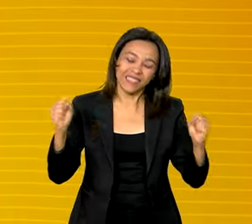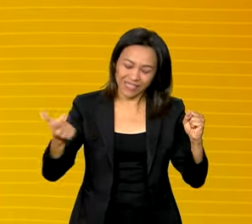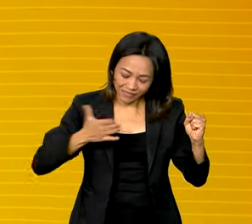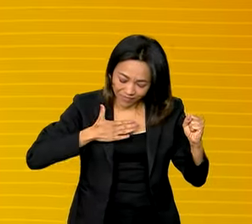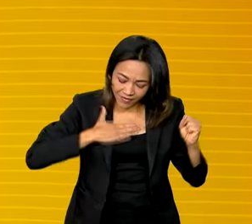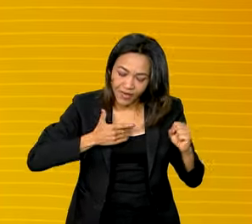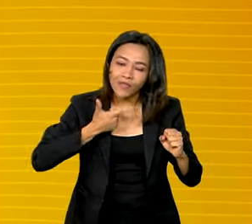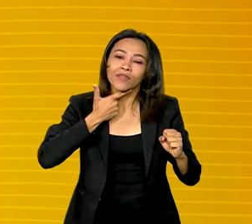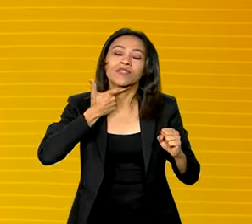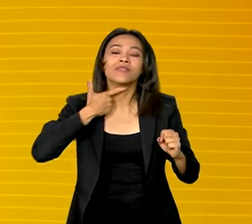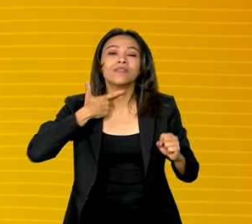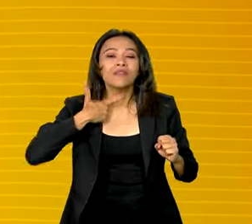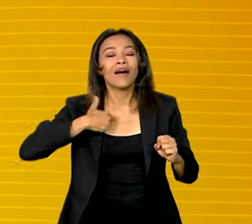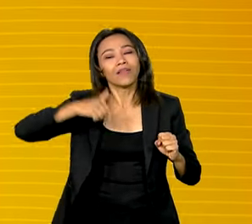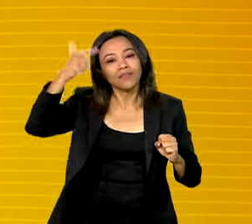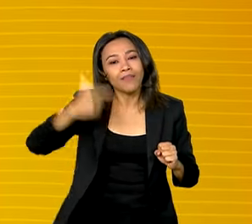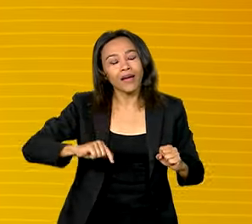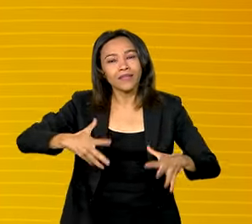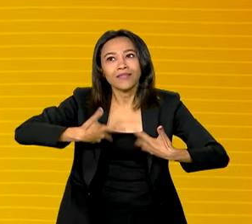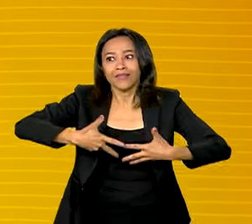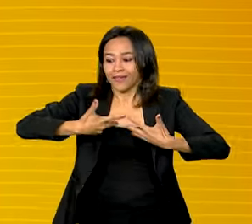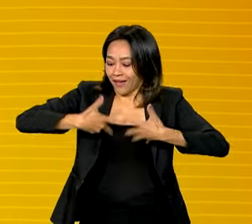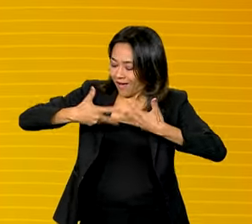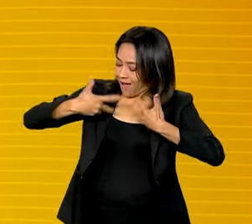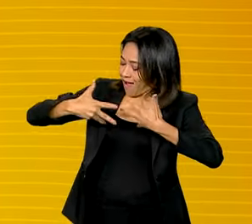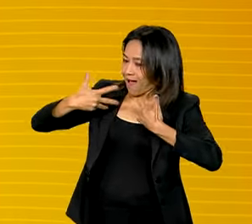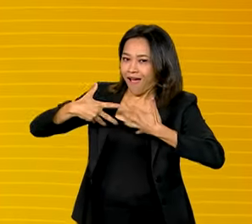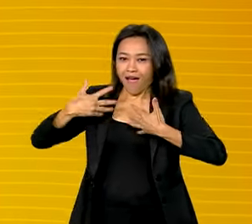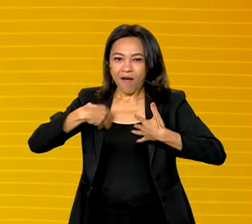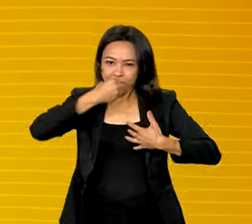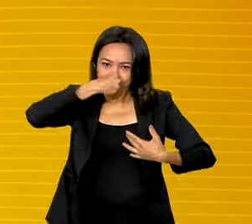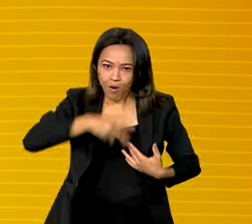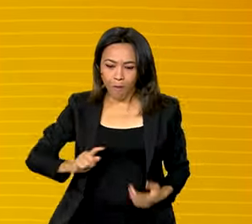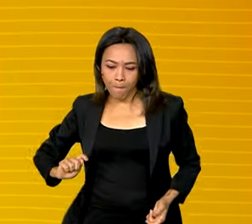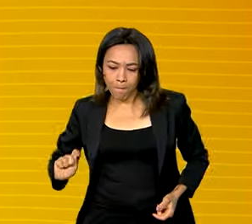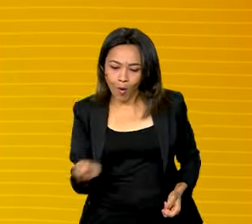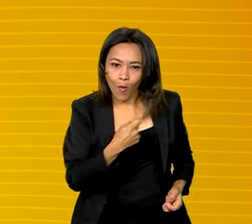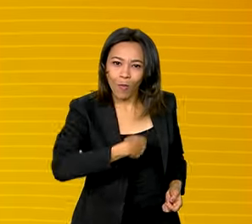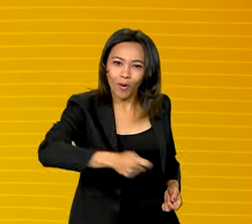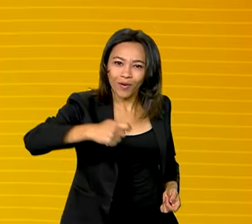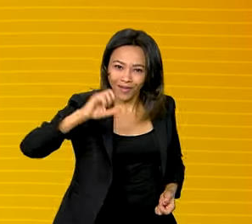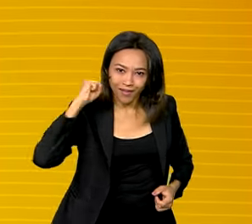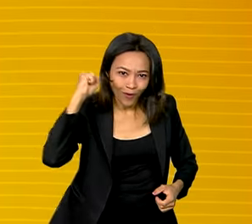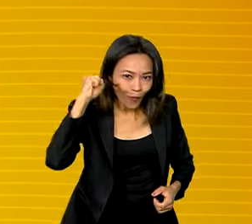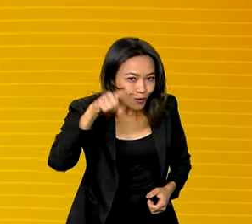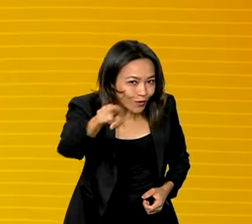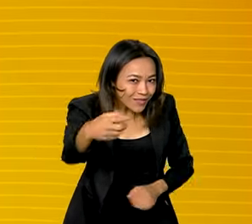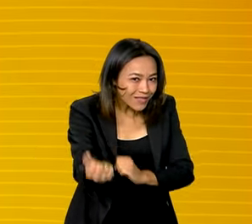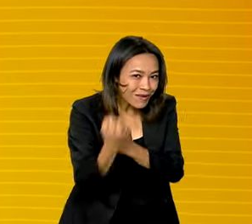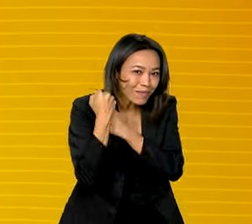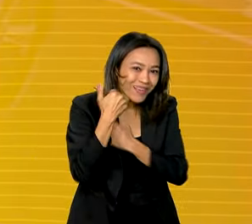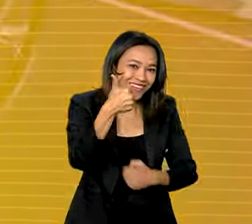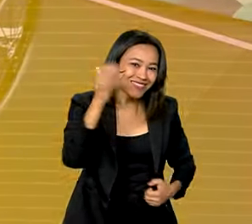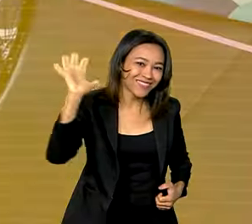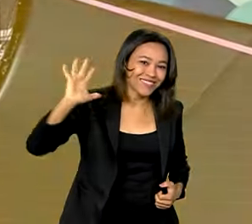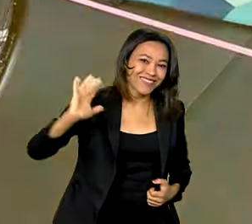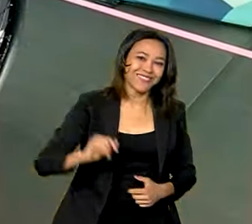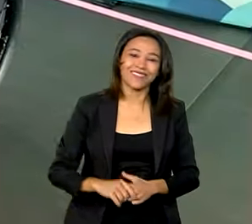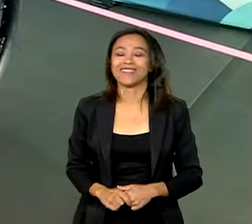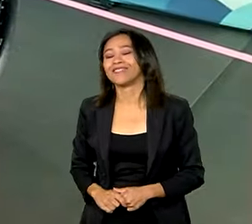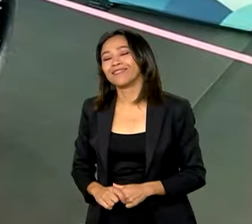vontade em mais motivação para ter um bom resultado aqui. Então, conto com a torcida de todo mundo aí no Brasil. Tchau!